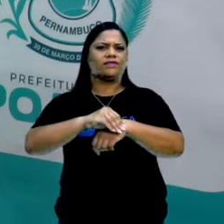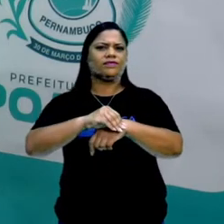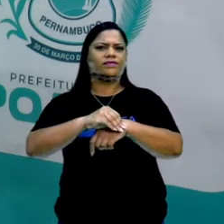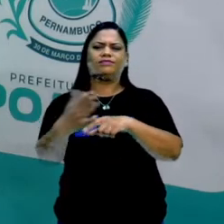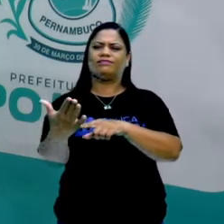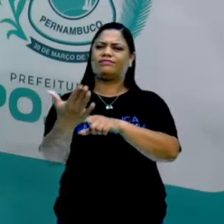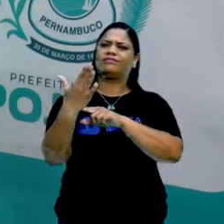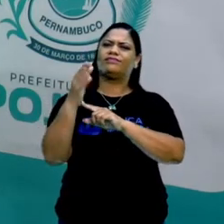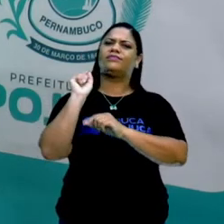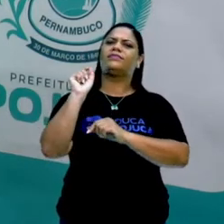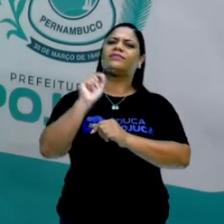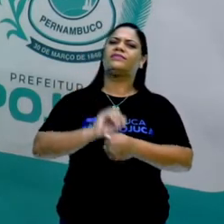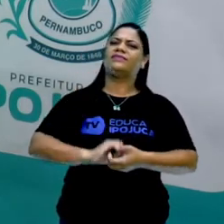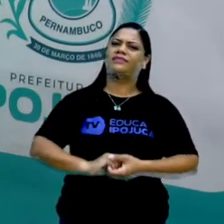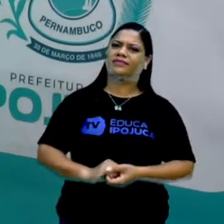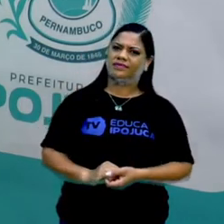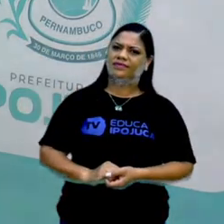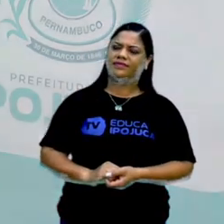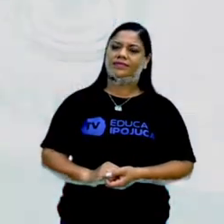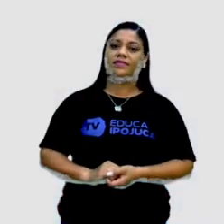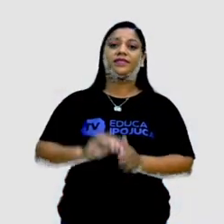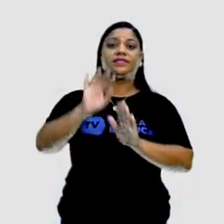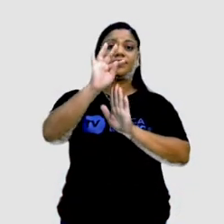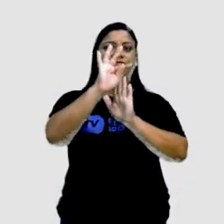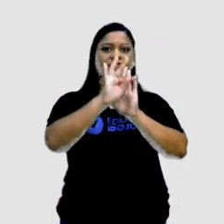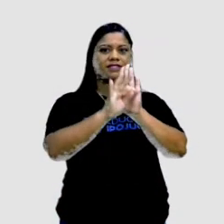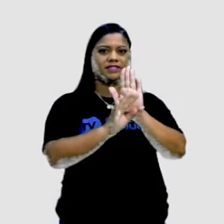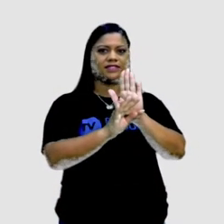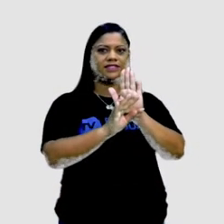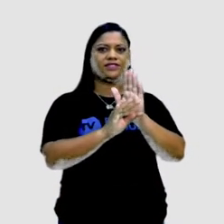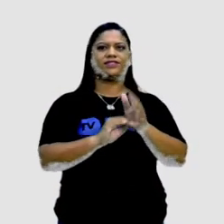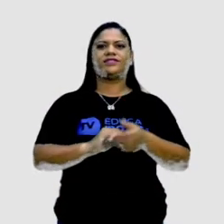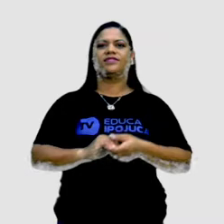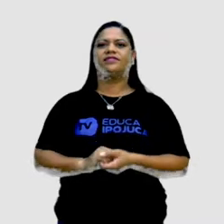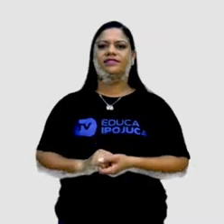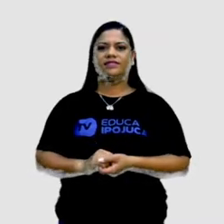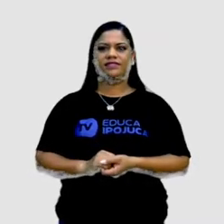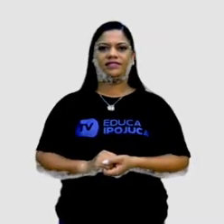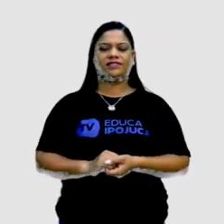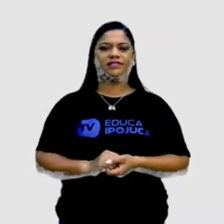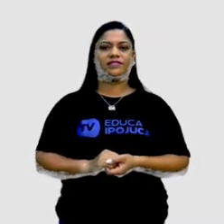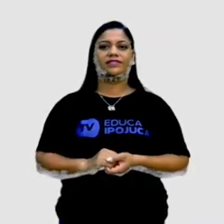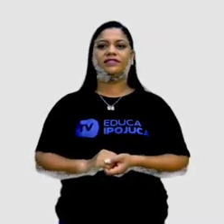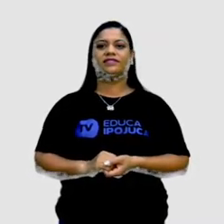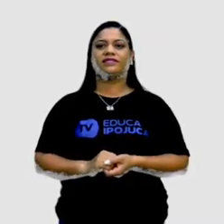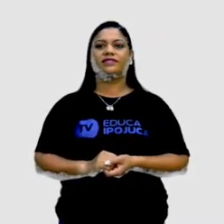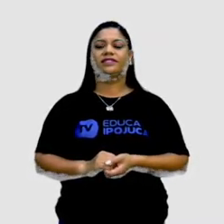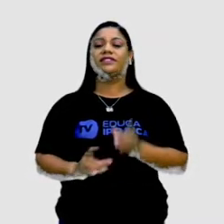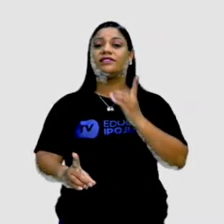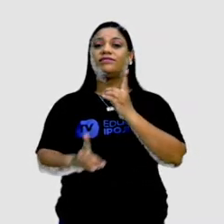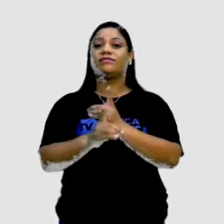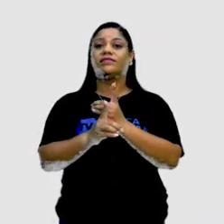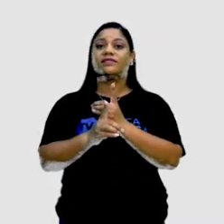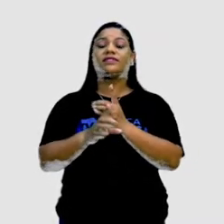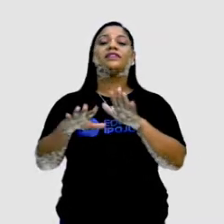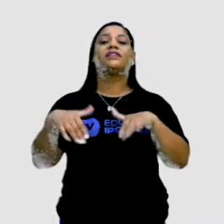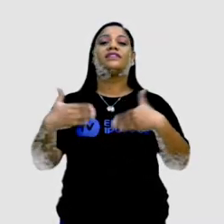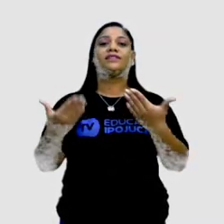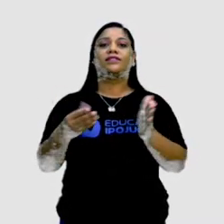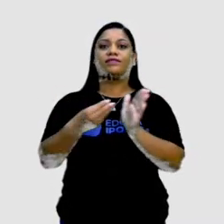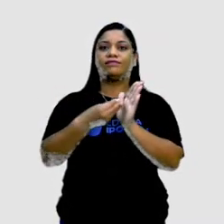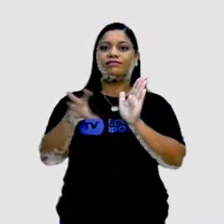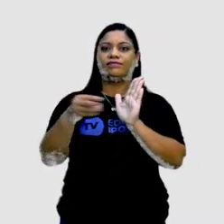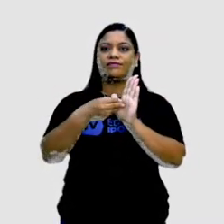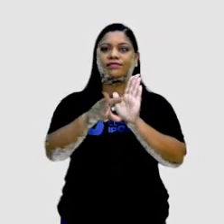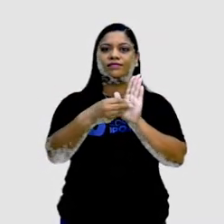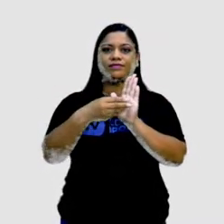revela, ok? Então, que tipo de texto é... Onde esse tipo de texto é publicado? Geralmente, em